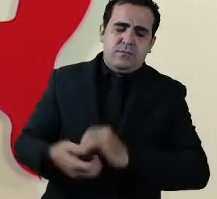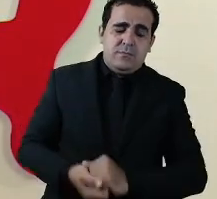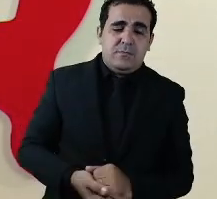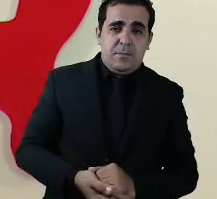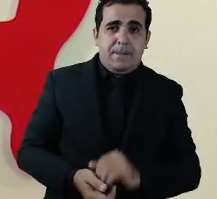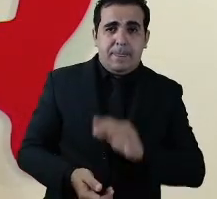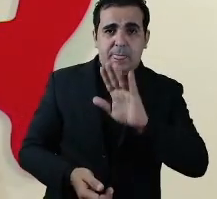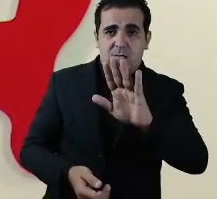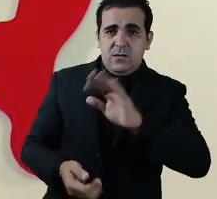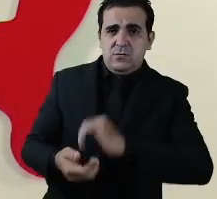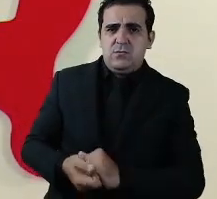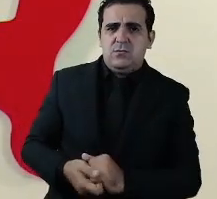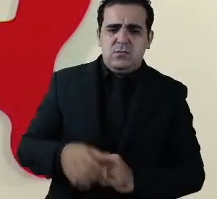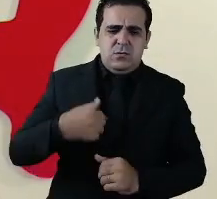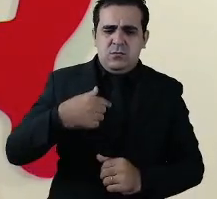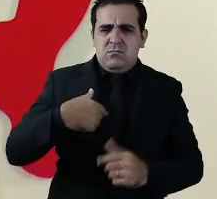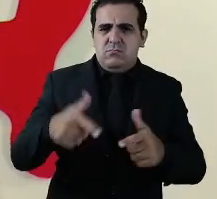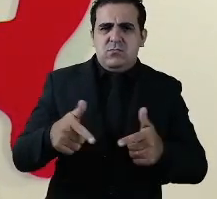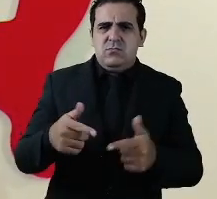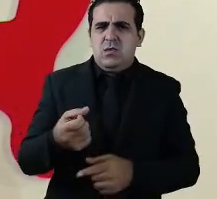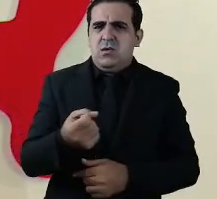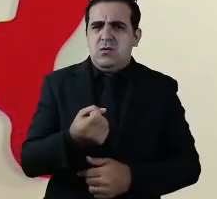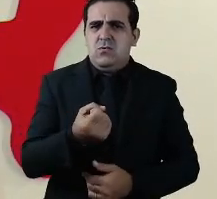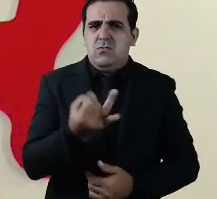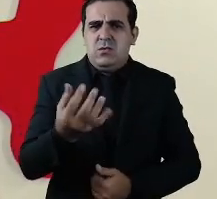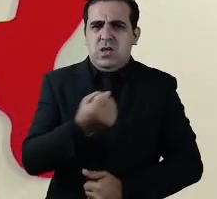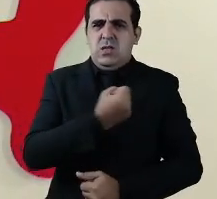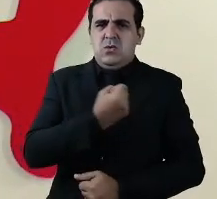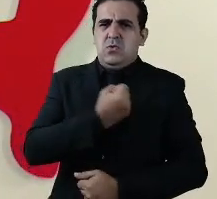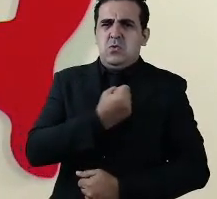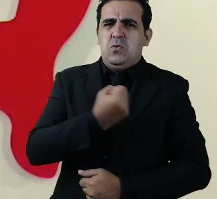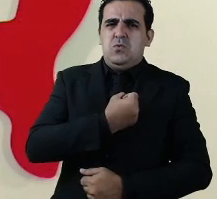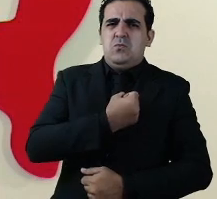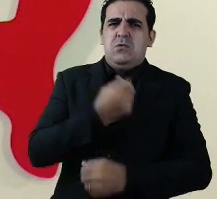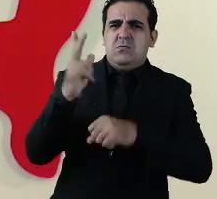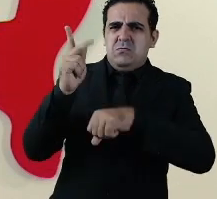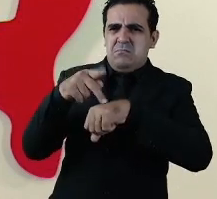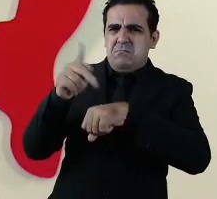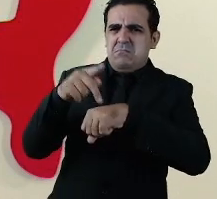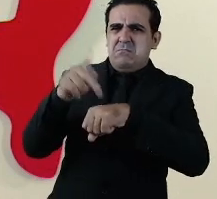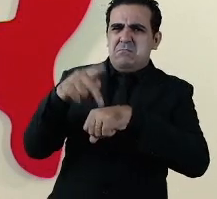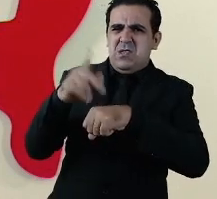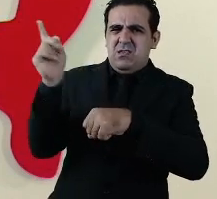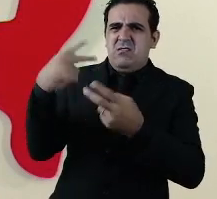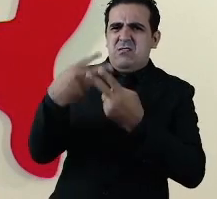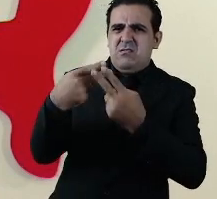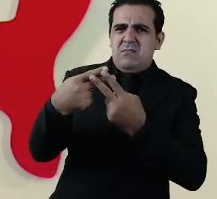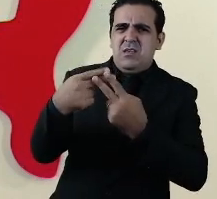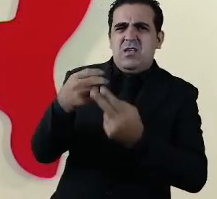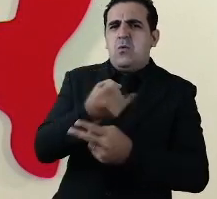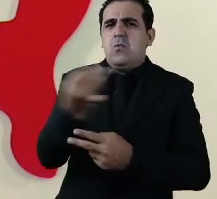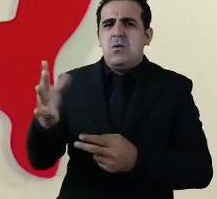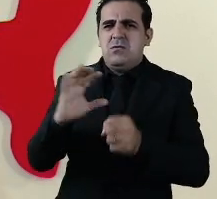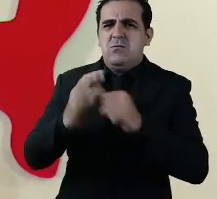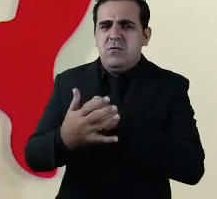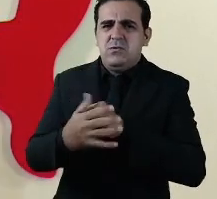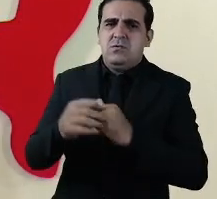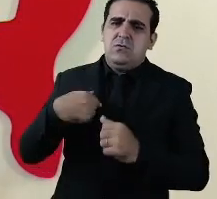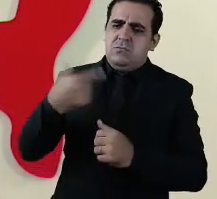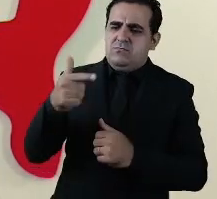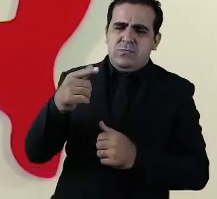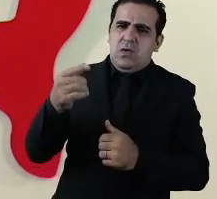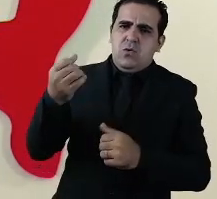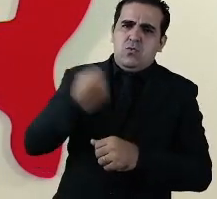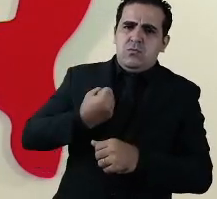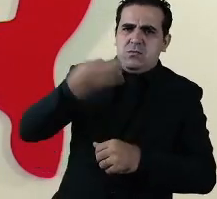não tenho naturalmente aqui disponíveis os números exatos do sistema penitenciário mas posso afirmar que todas as